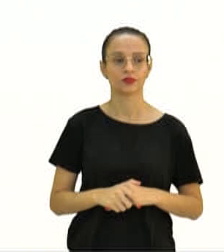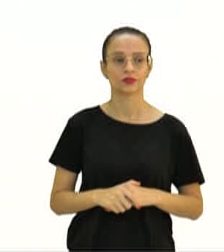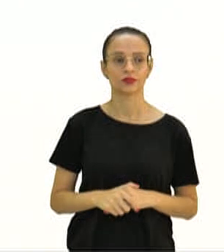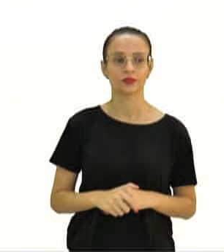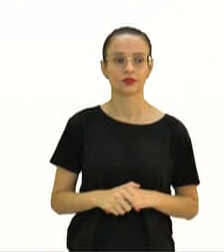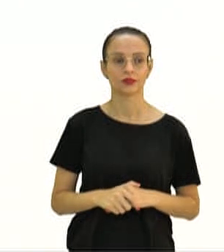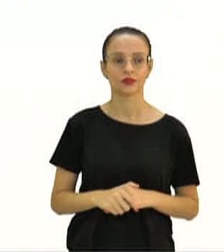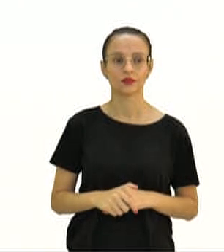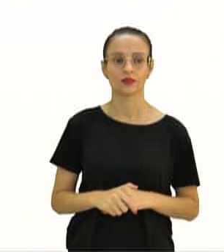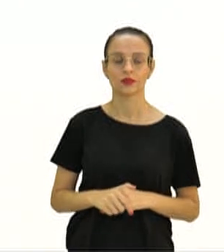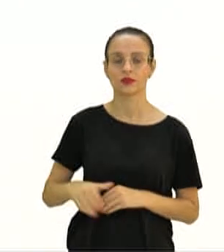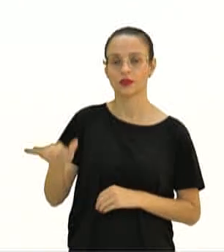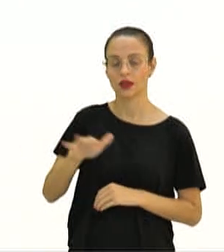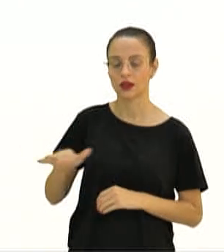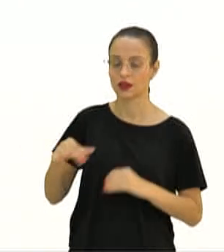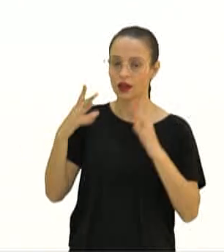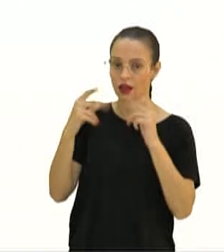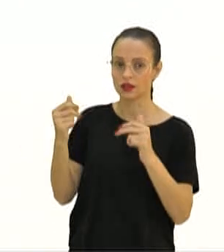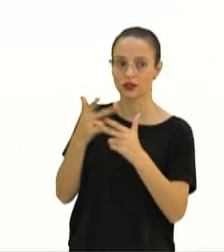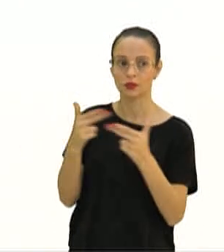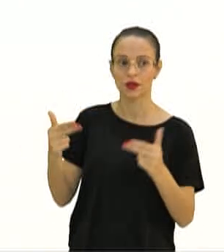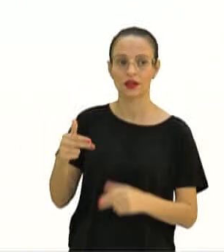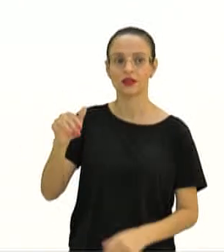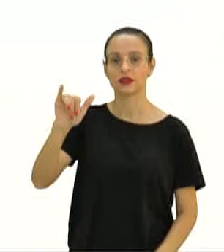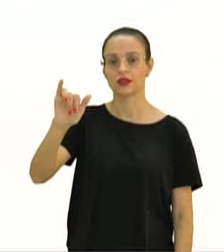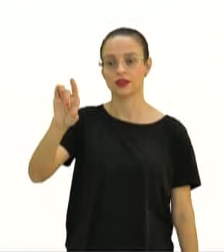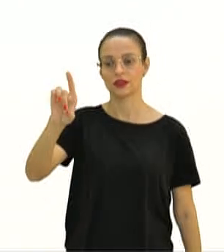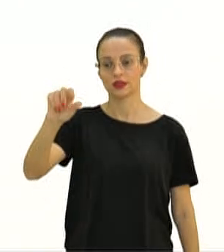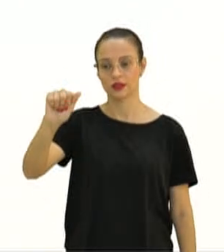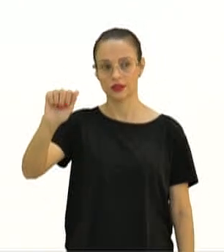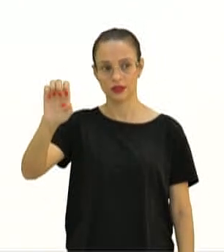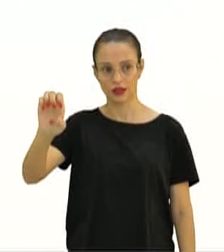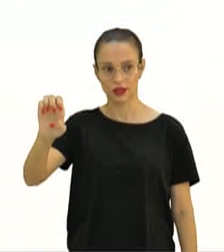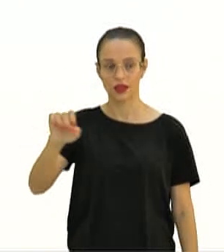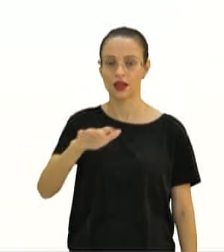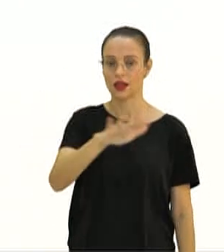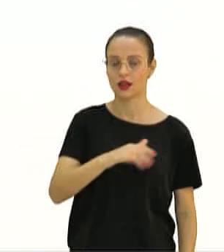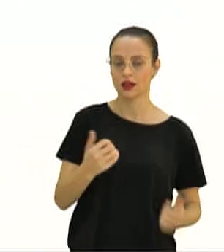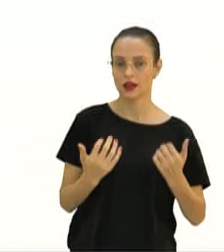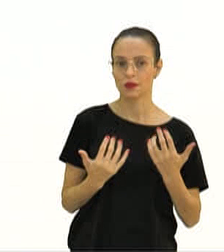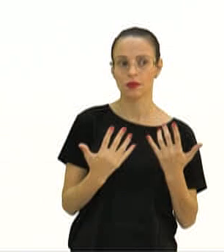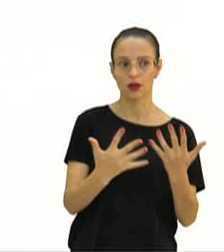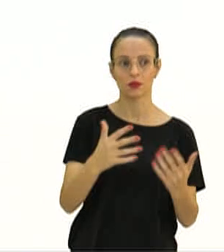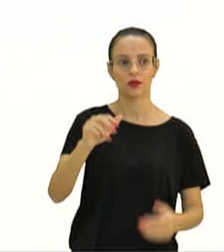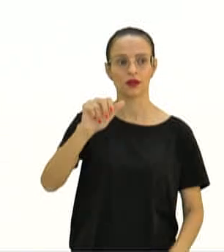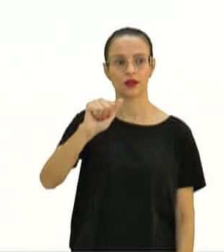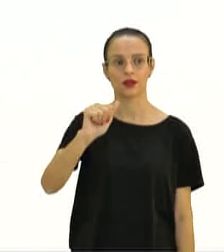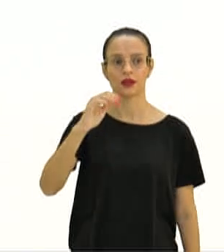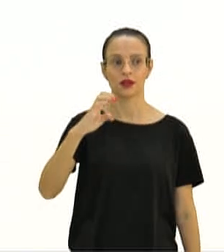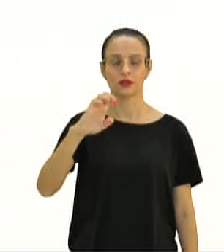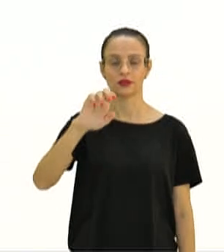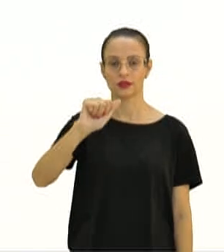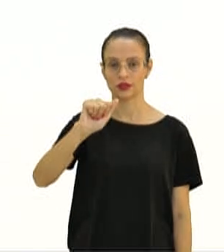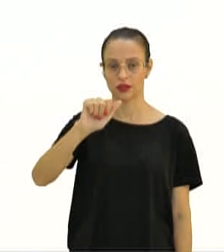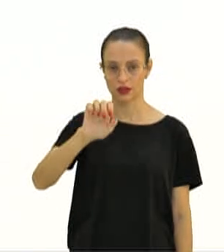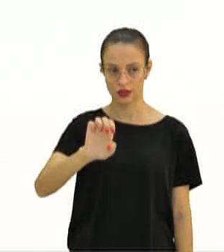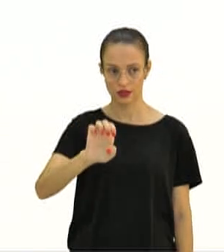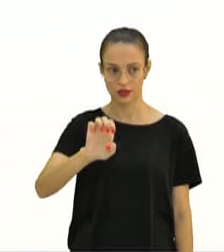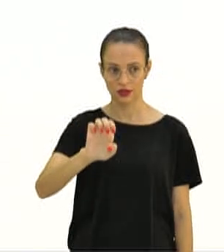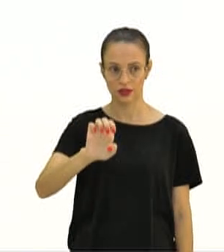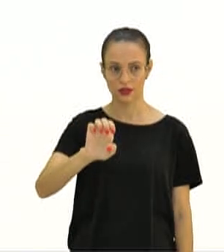E em zoologia eu tenho Ide. Então, botânica eu tenho a Arecace. Que no caso aqui eu estou mostrando